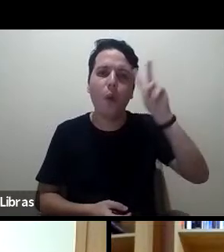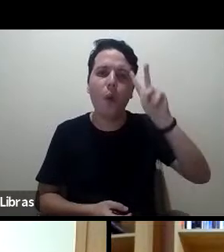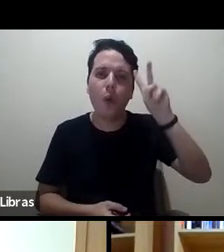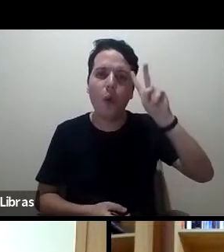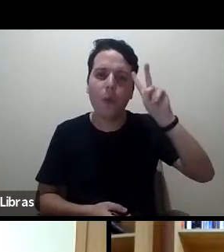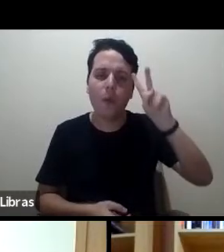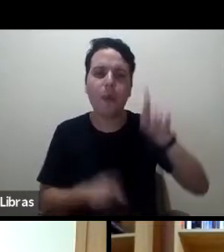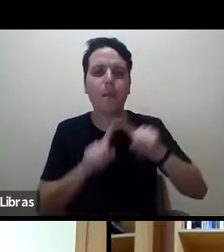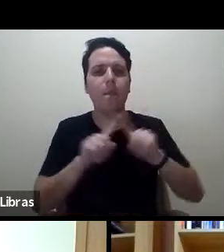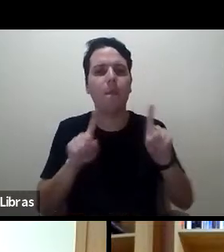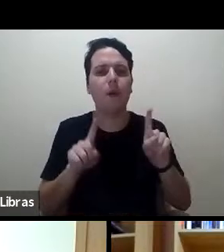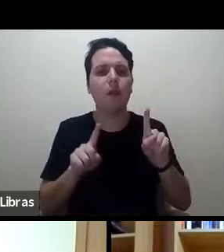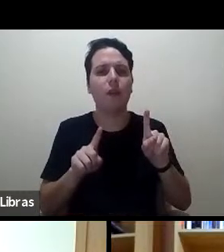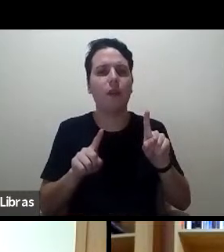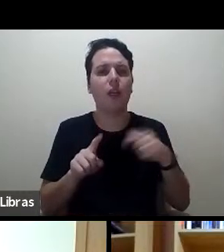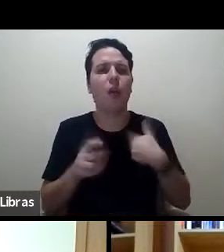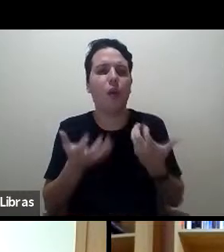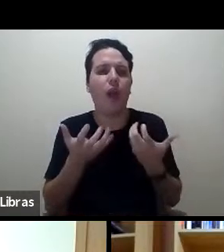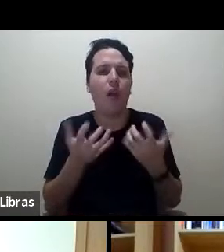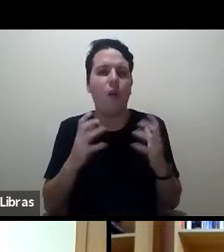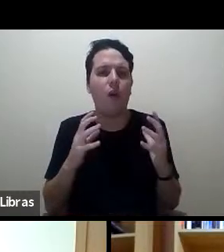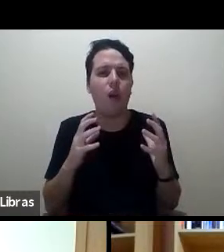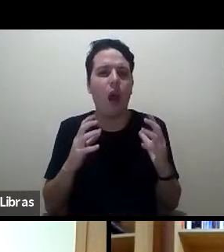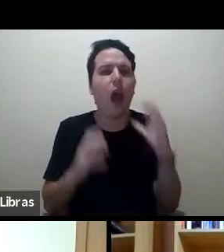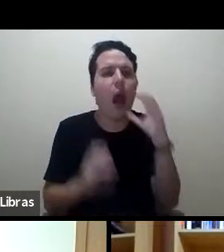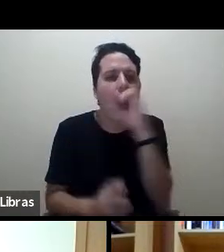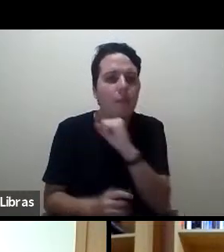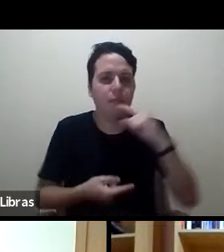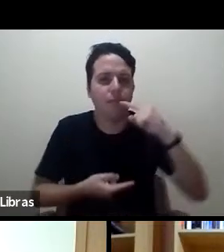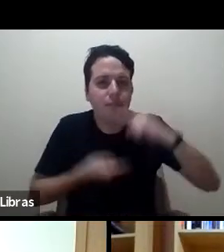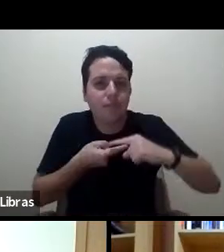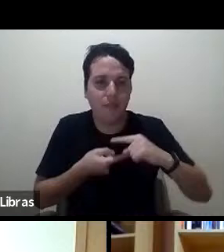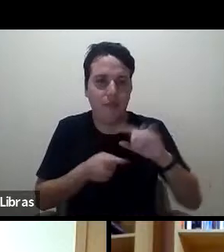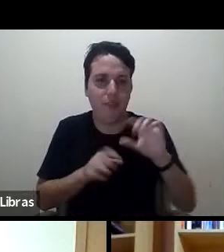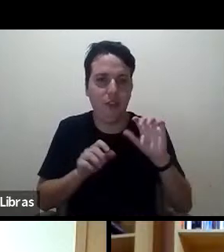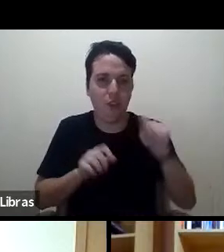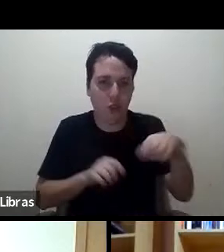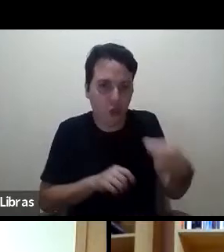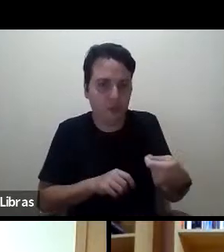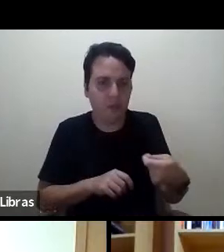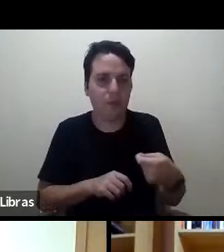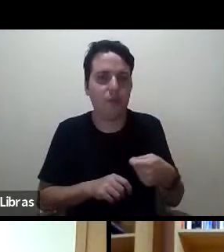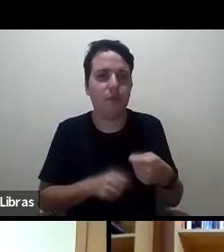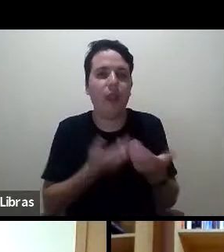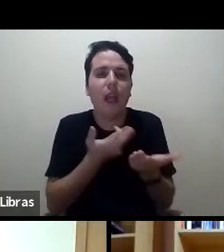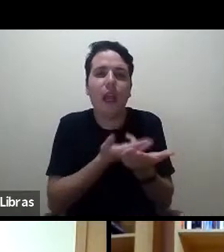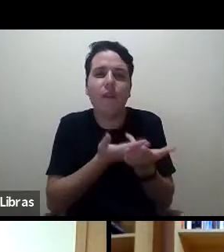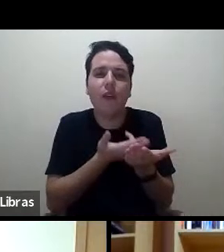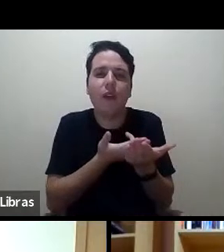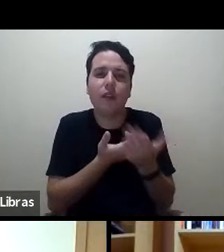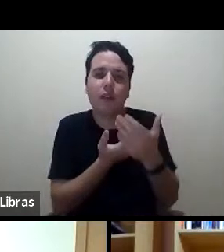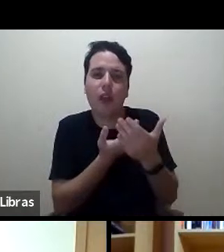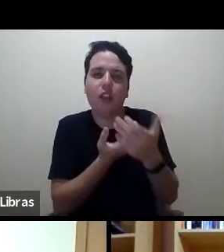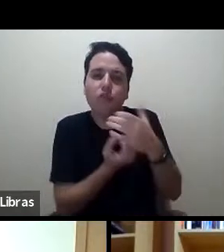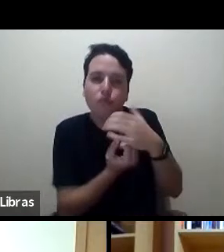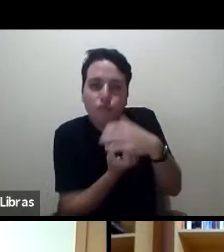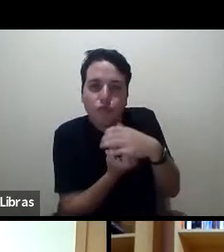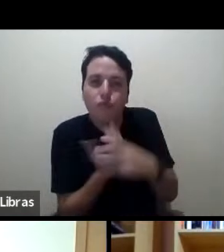mas quero ser breve nisto. A revista foi fundada há 28 anos